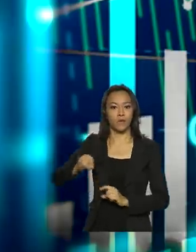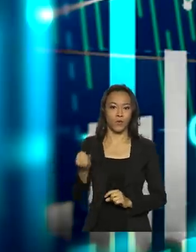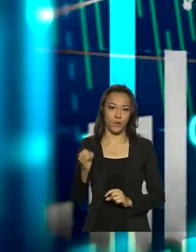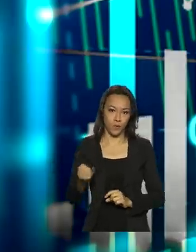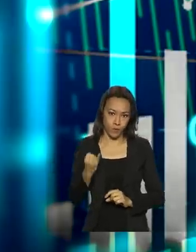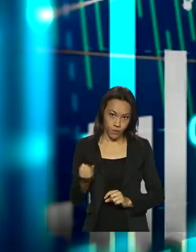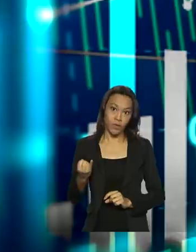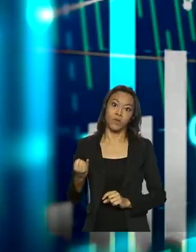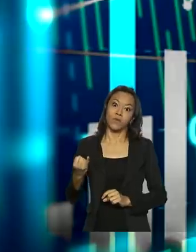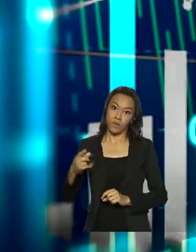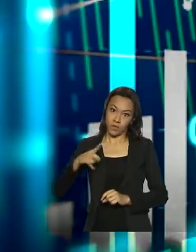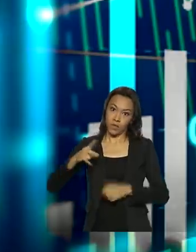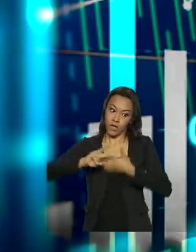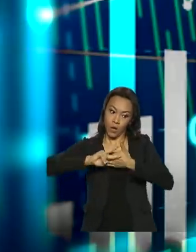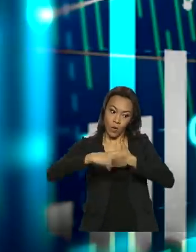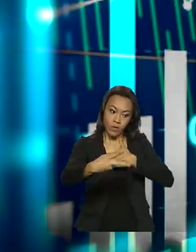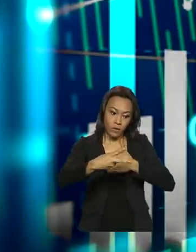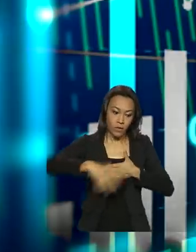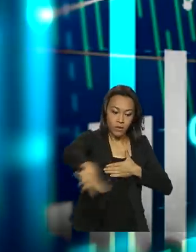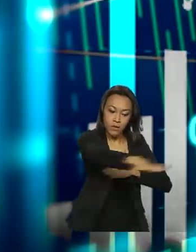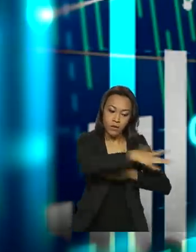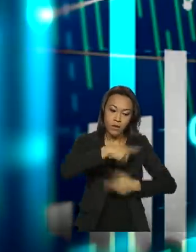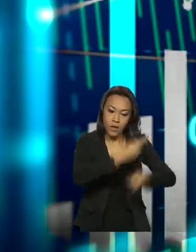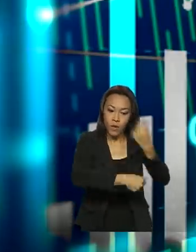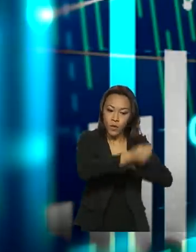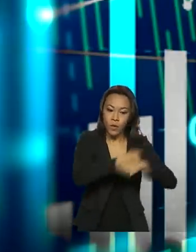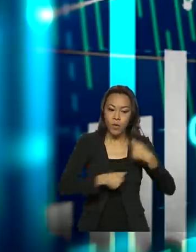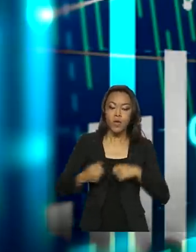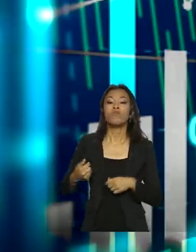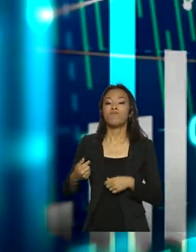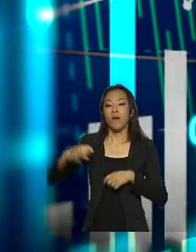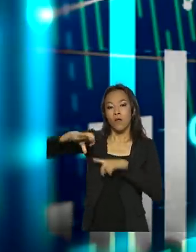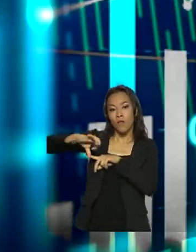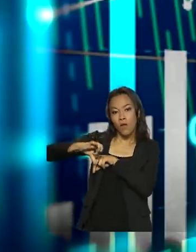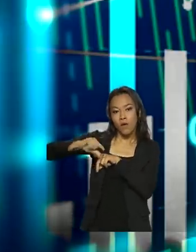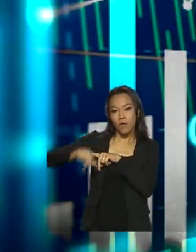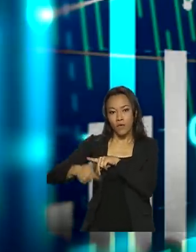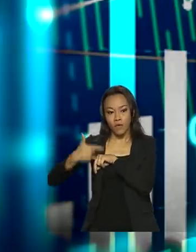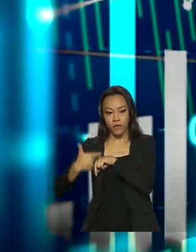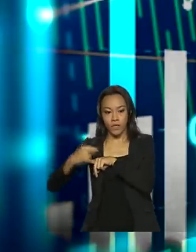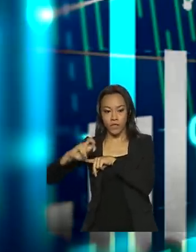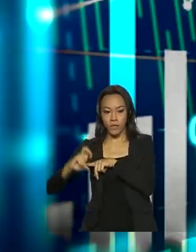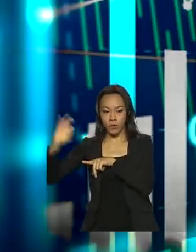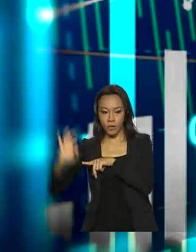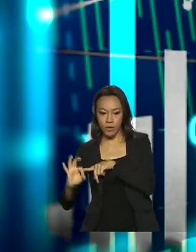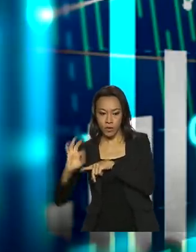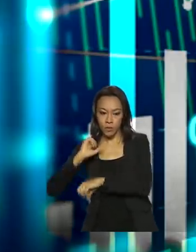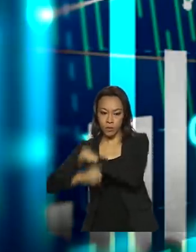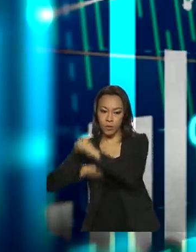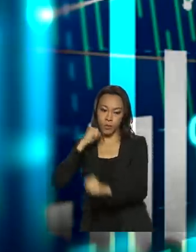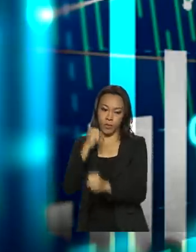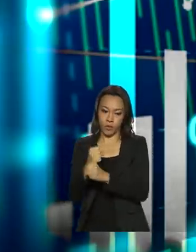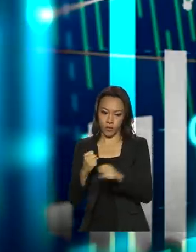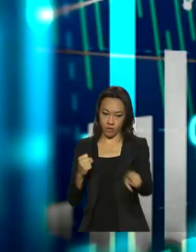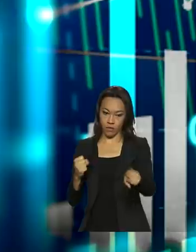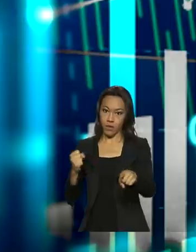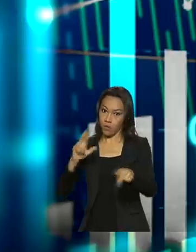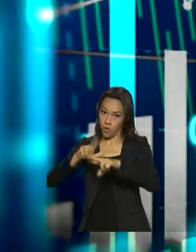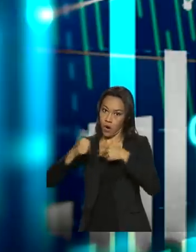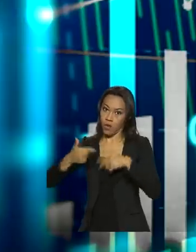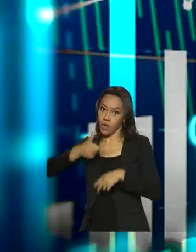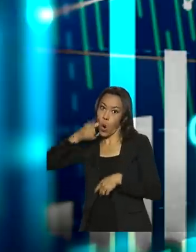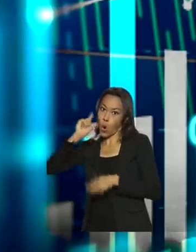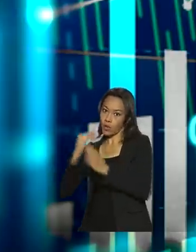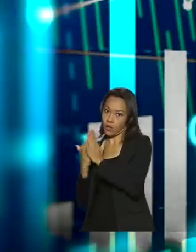afeta toda a economia, ela está em 9,25% ao ano agora, após esse aumento de ontem. E não